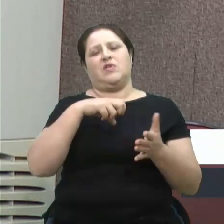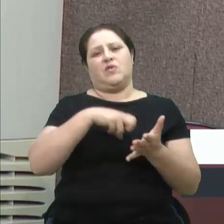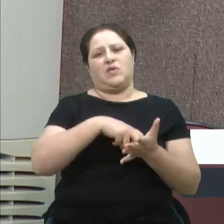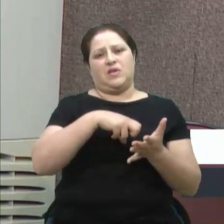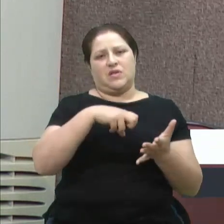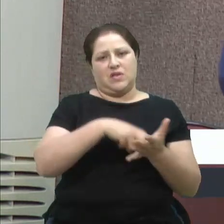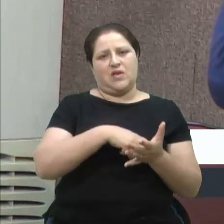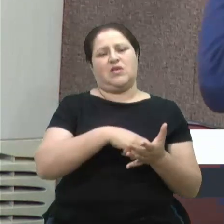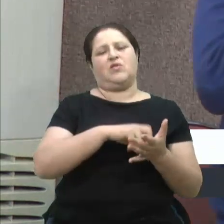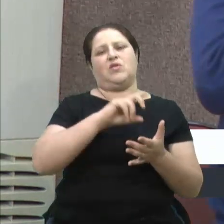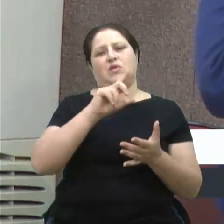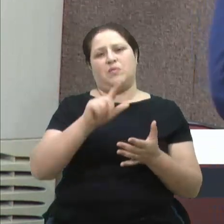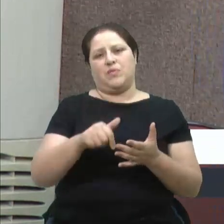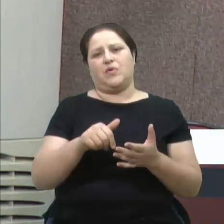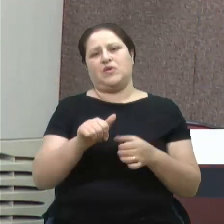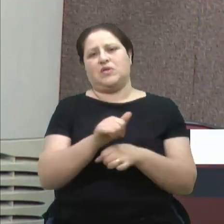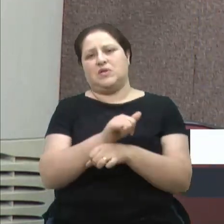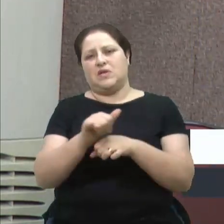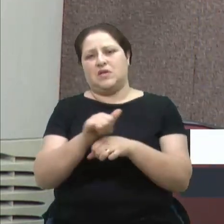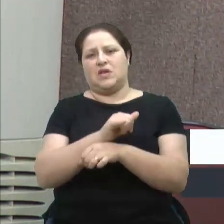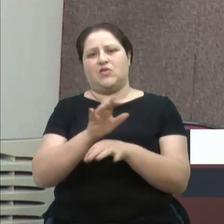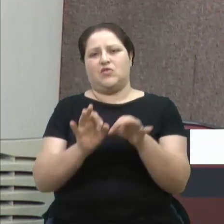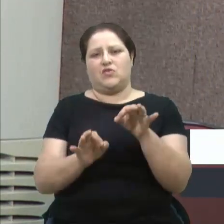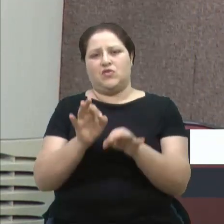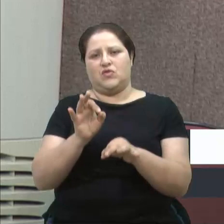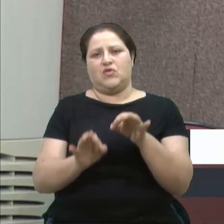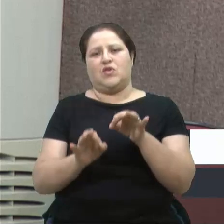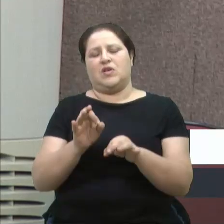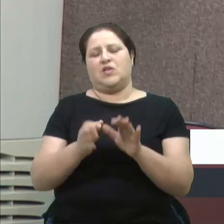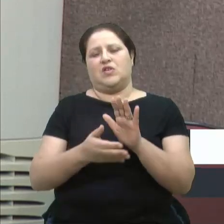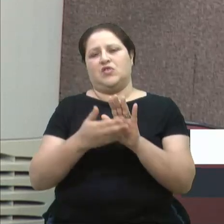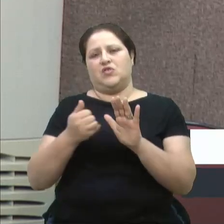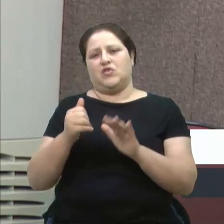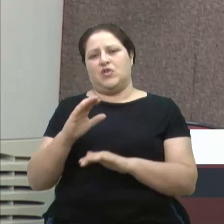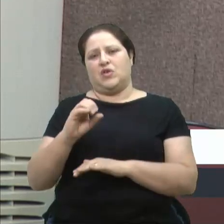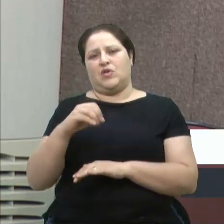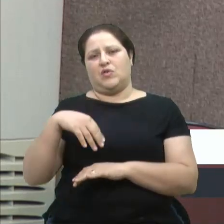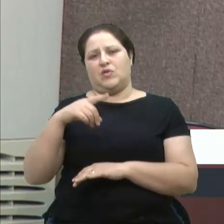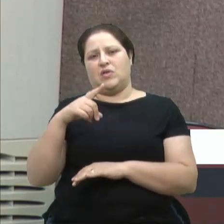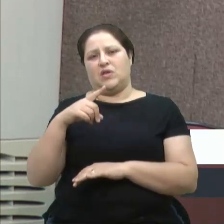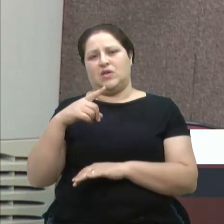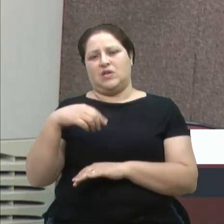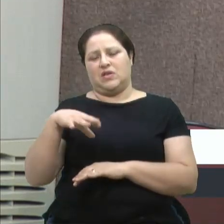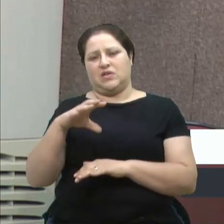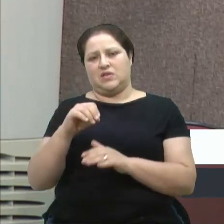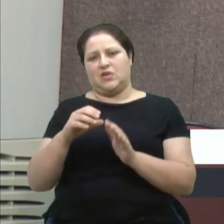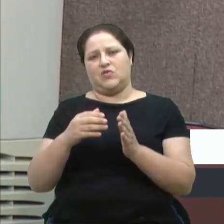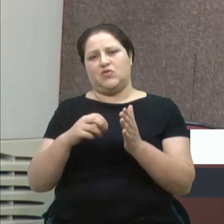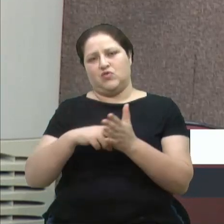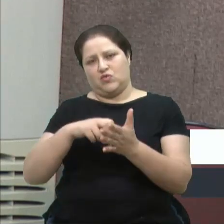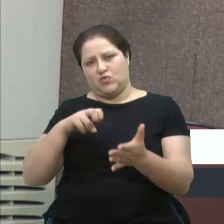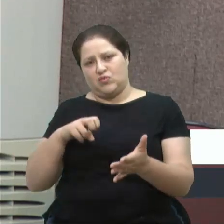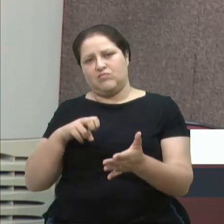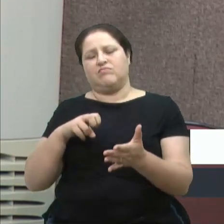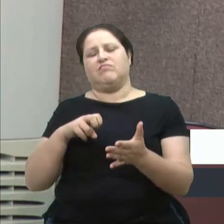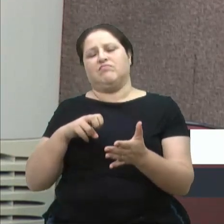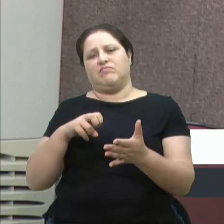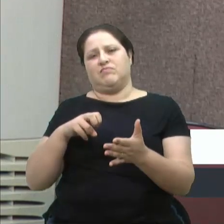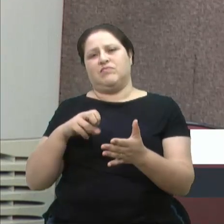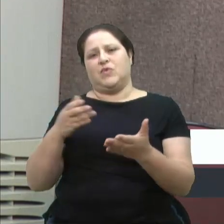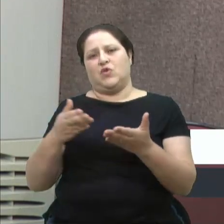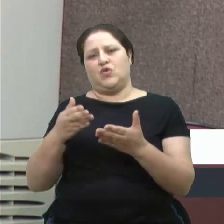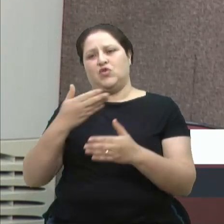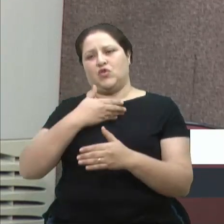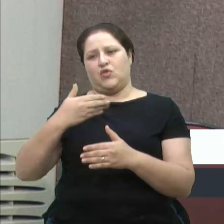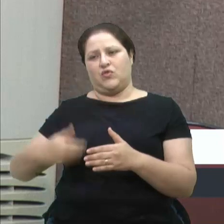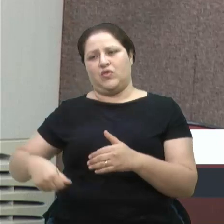por uma artimanha do Poder Judiciário foram descondenados e hoje estão aí governando no novo nosso país. A gente foi por justiça, a gente foi por